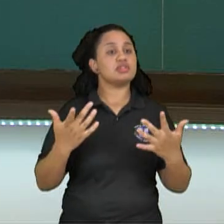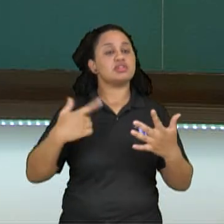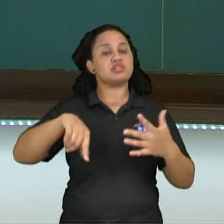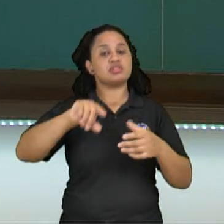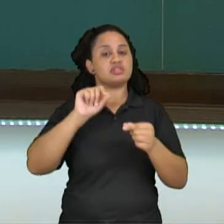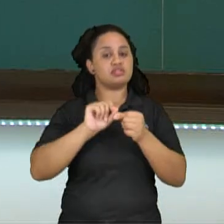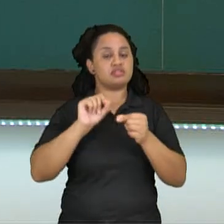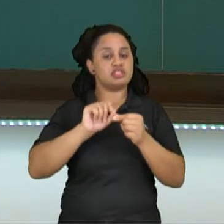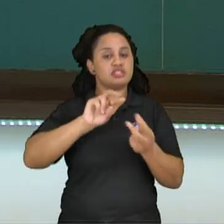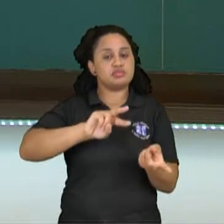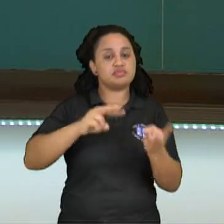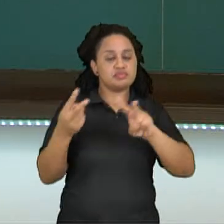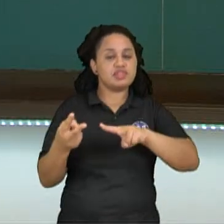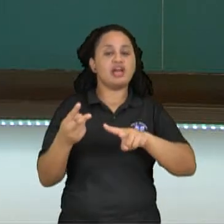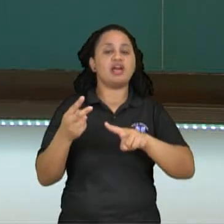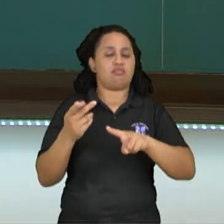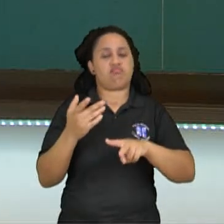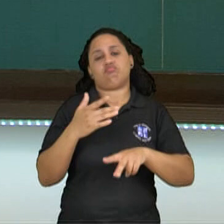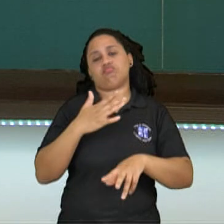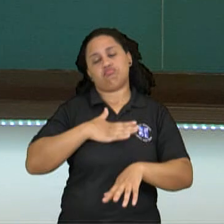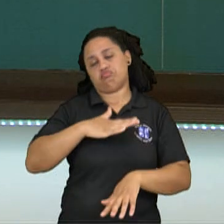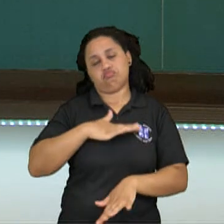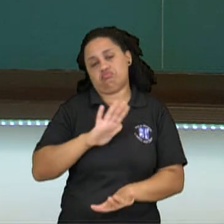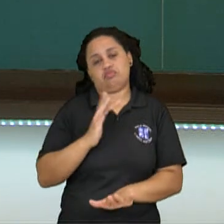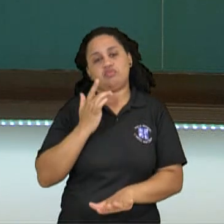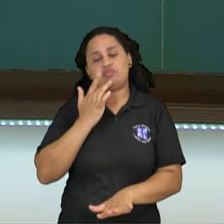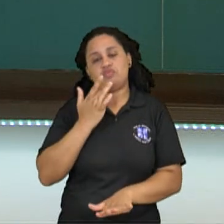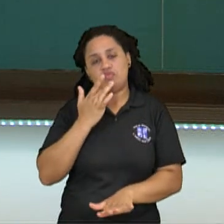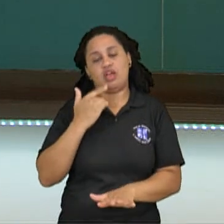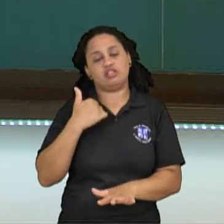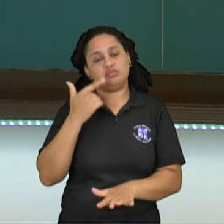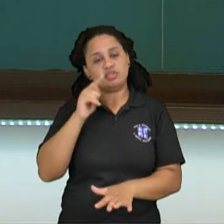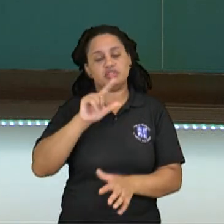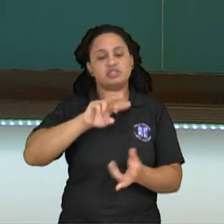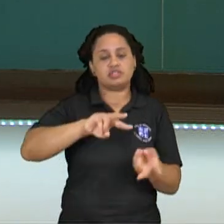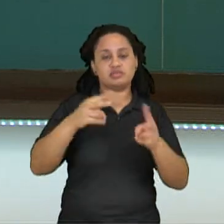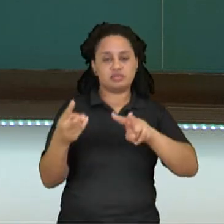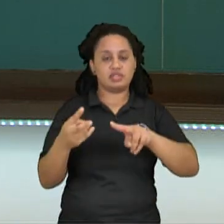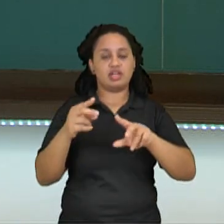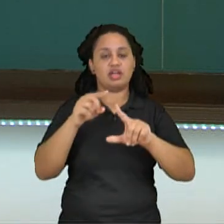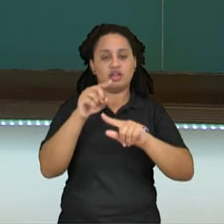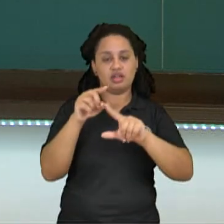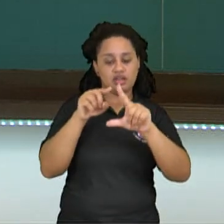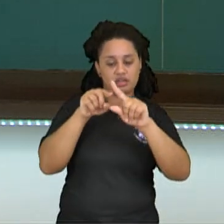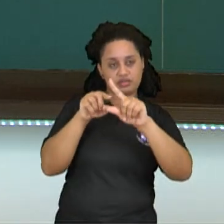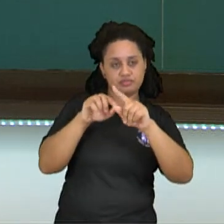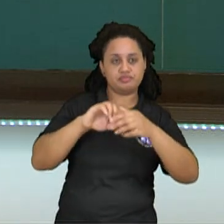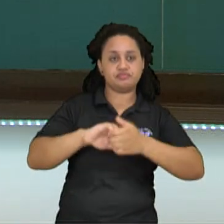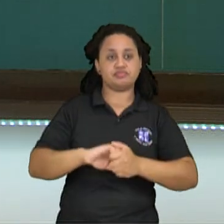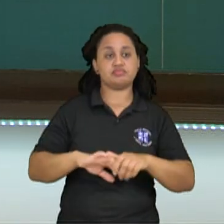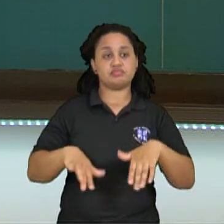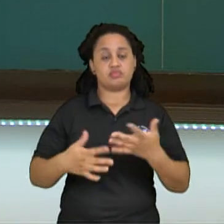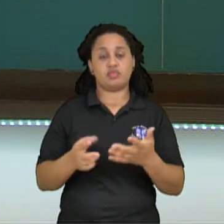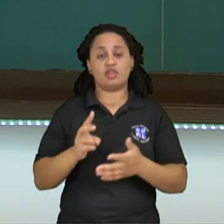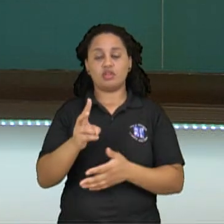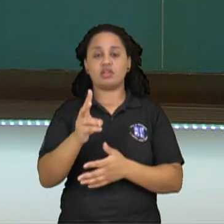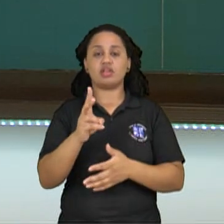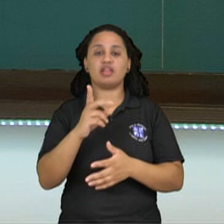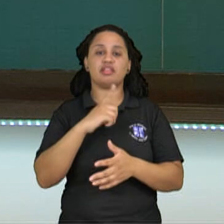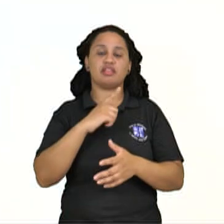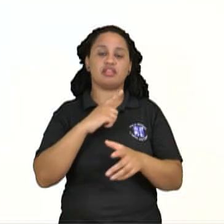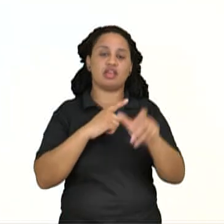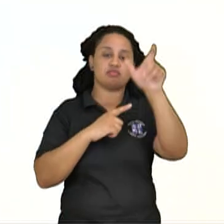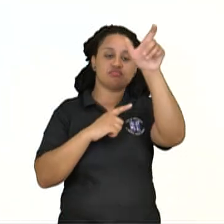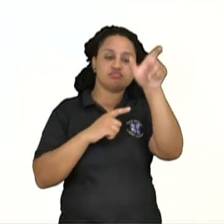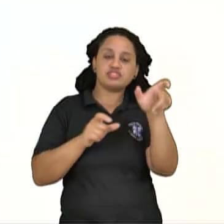aí a conversão bem tranquilo de unidades de medidas de ângulos. Continuando, então, aqui eu deixei para vocês